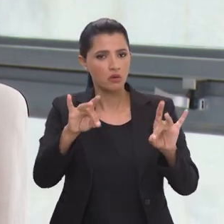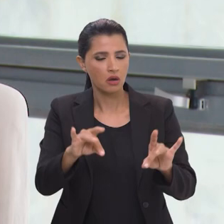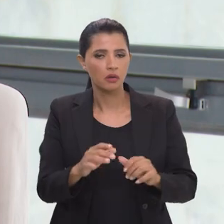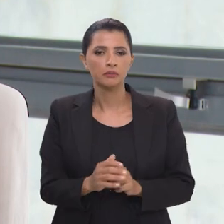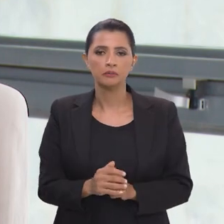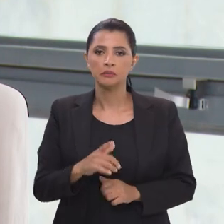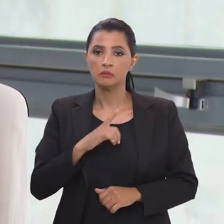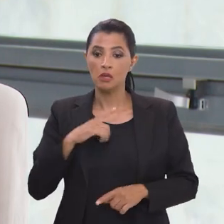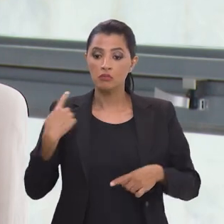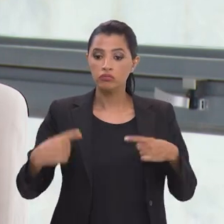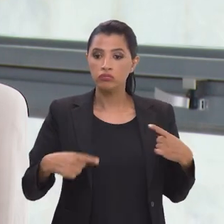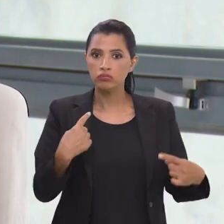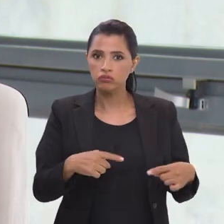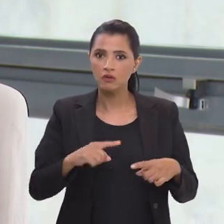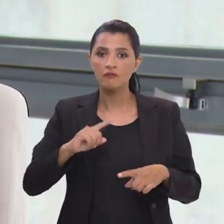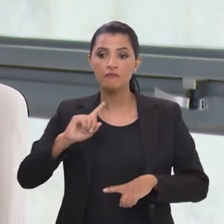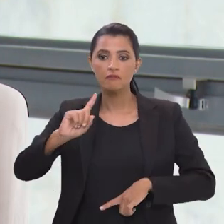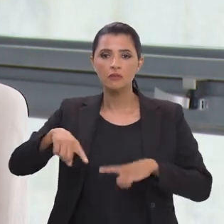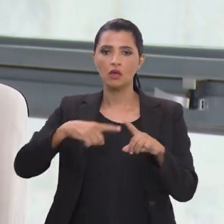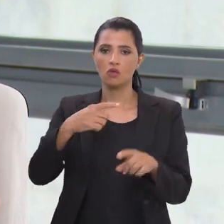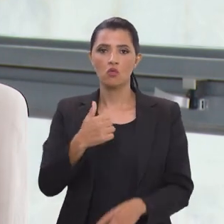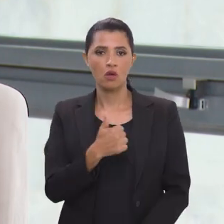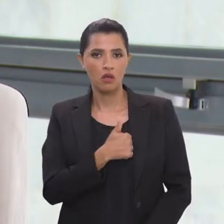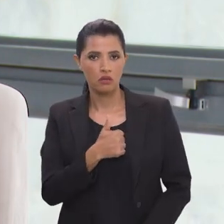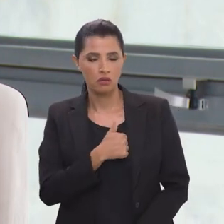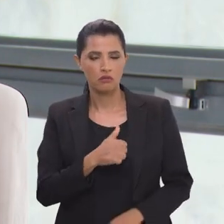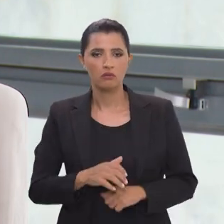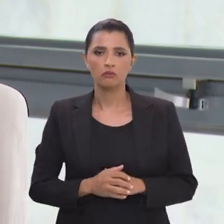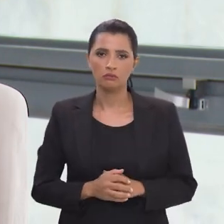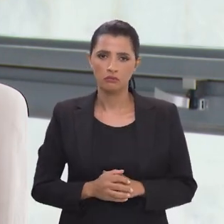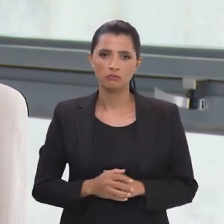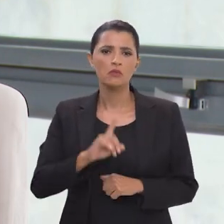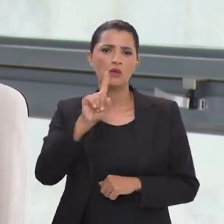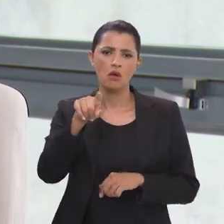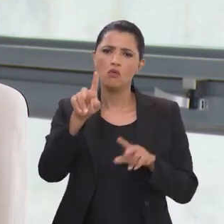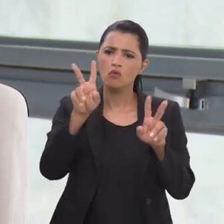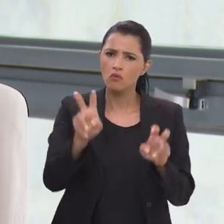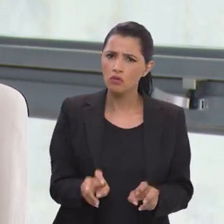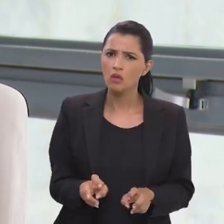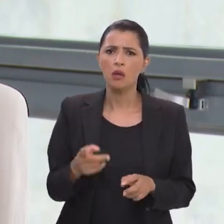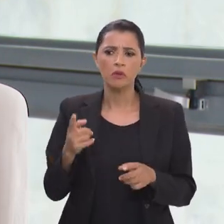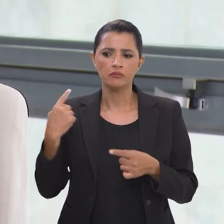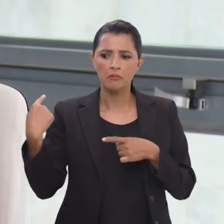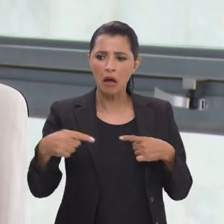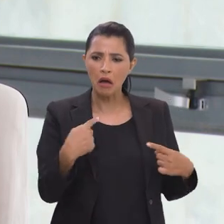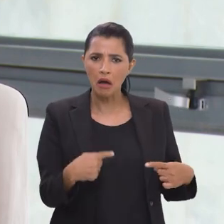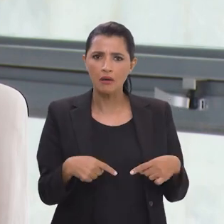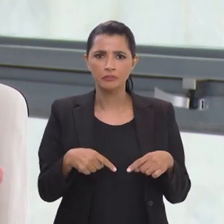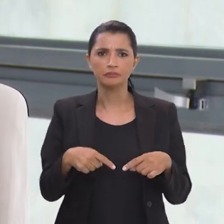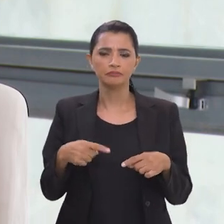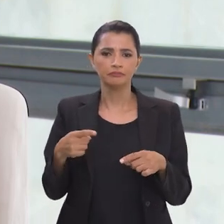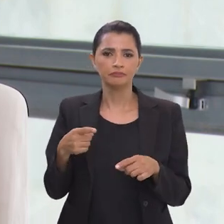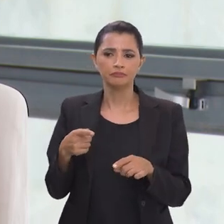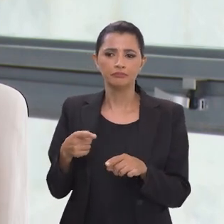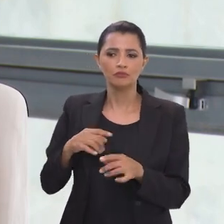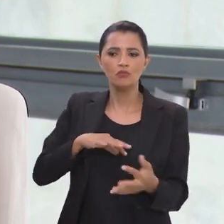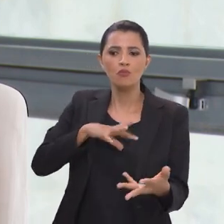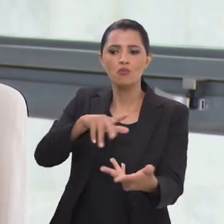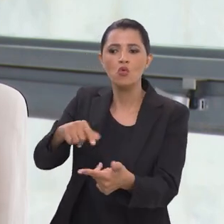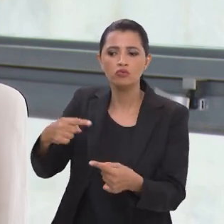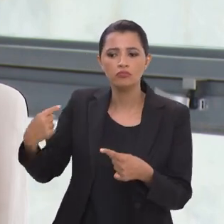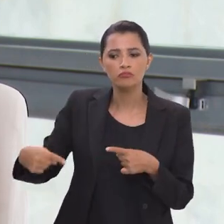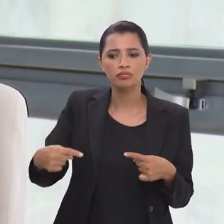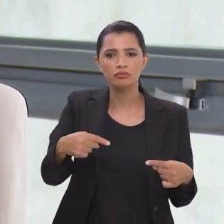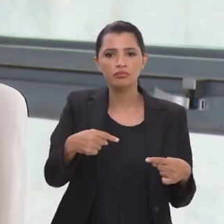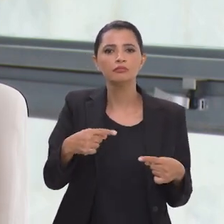Austrália nós temos um debate bastante avançado no Canadá e esse tema é tema que está sendo debatido no mundo inteiro por